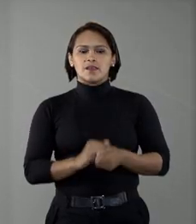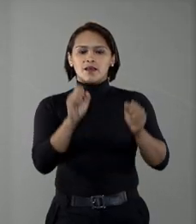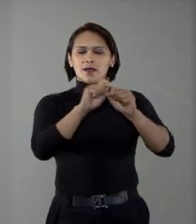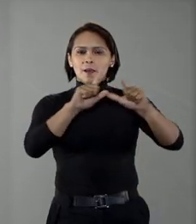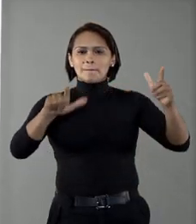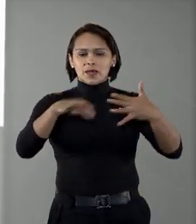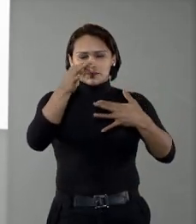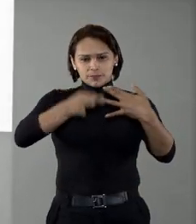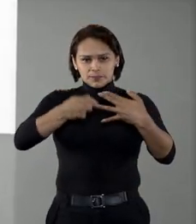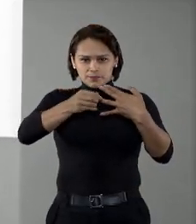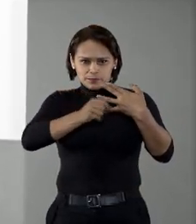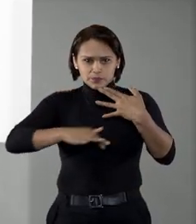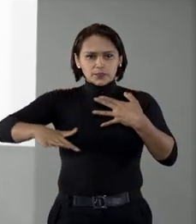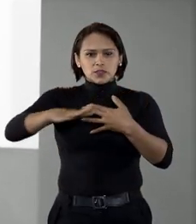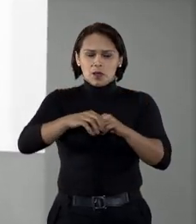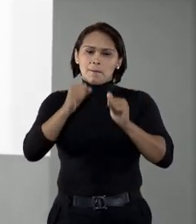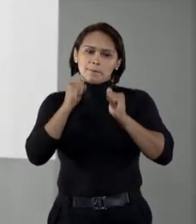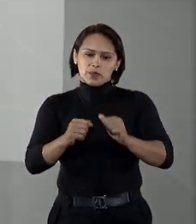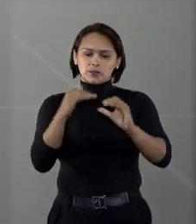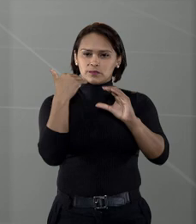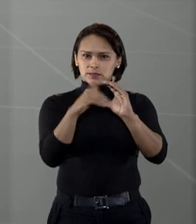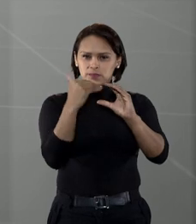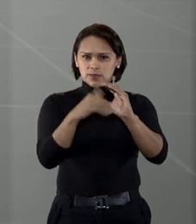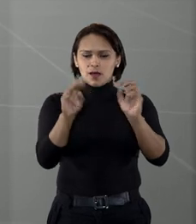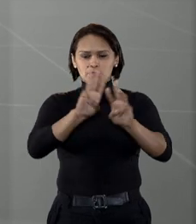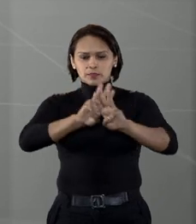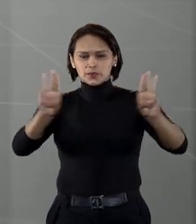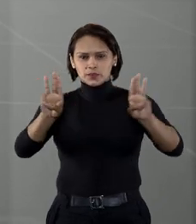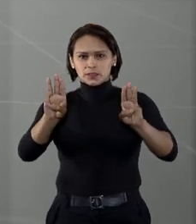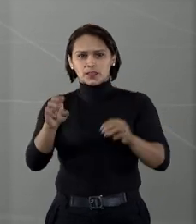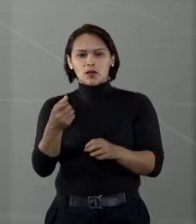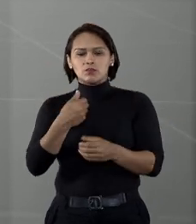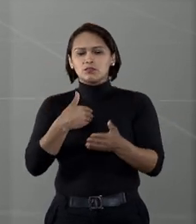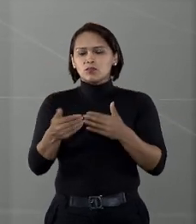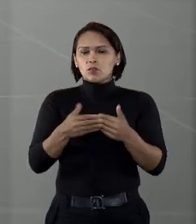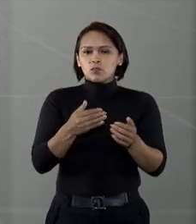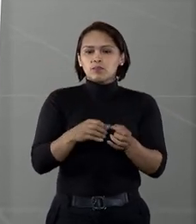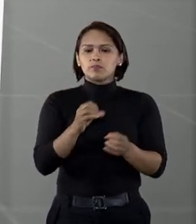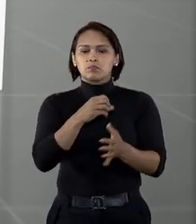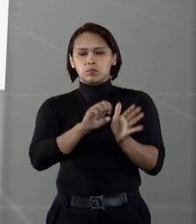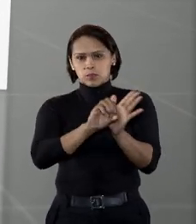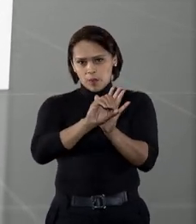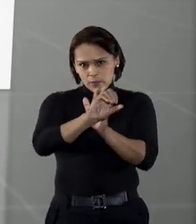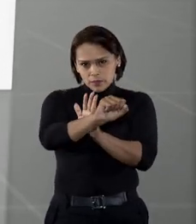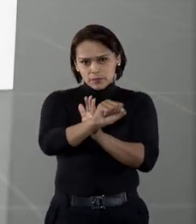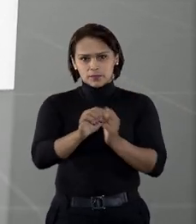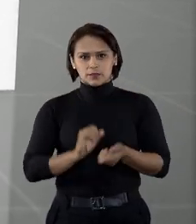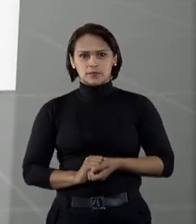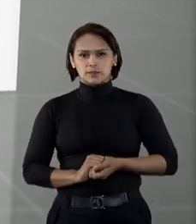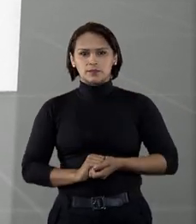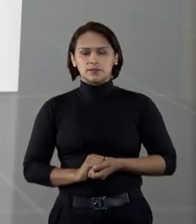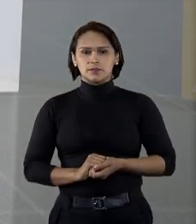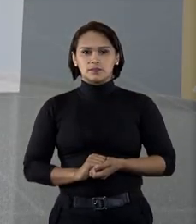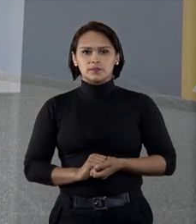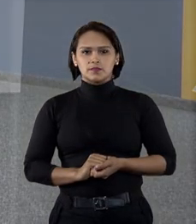A página da pesquisa de Jurisprudência pode ser acessada no portal do STJ de qualquer navegador.